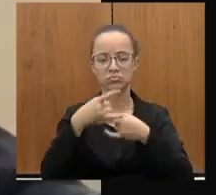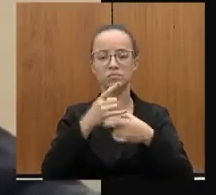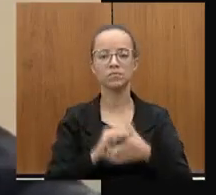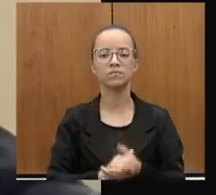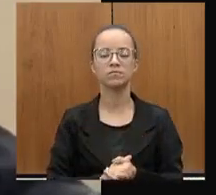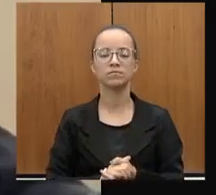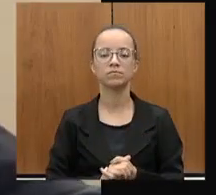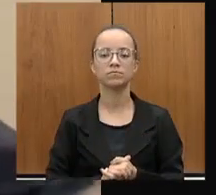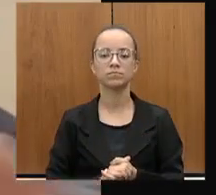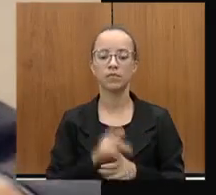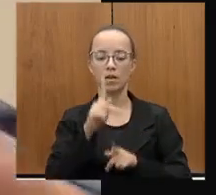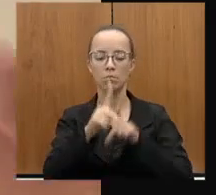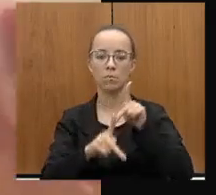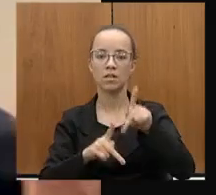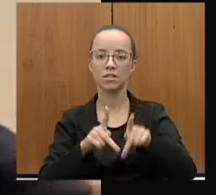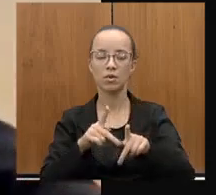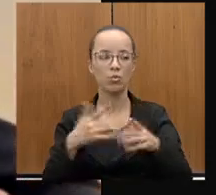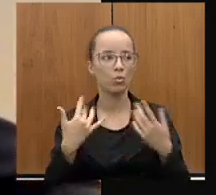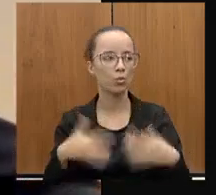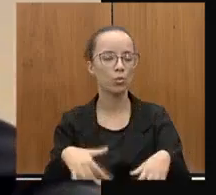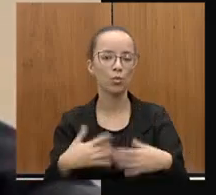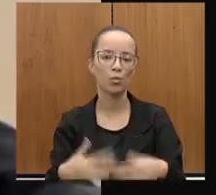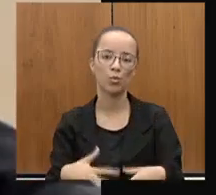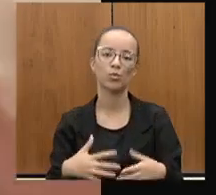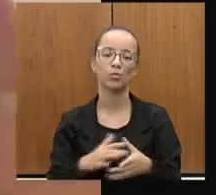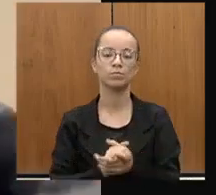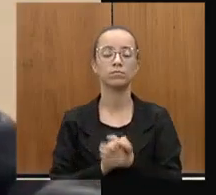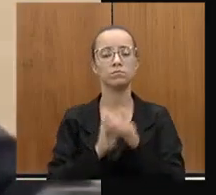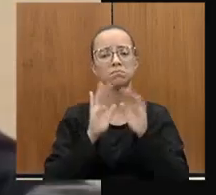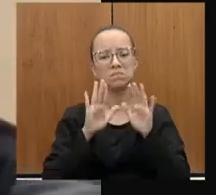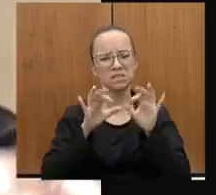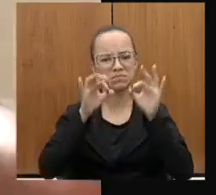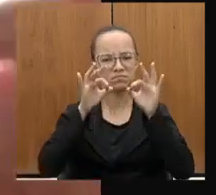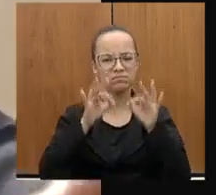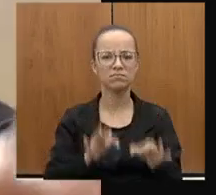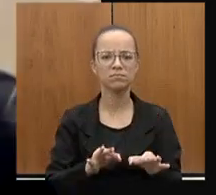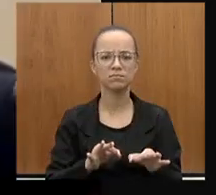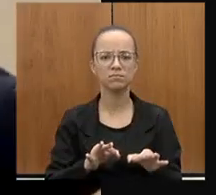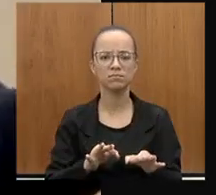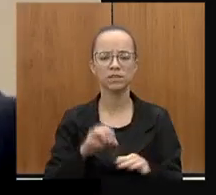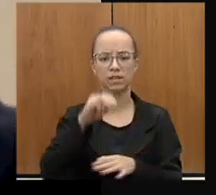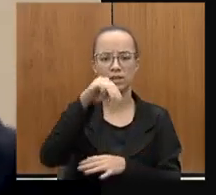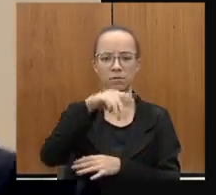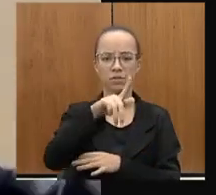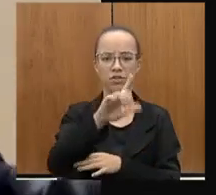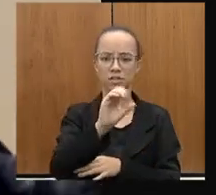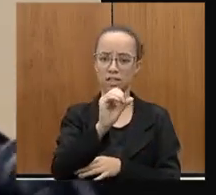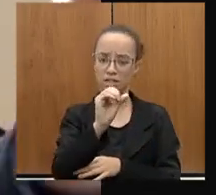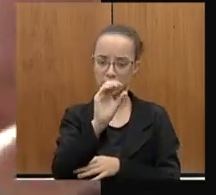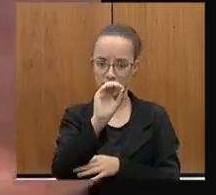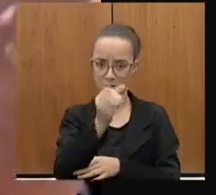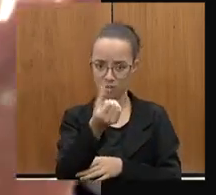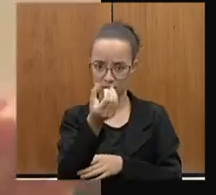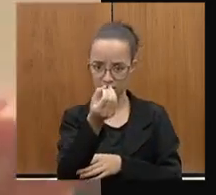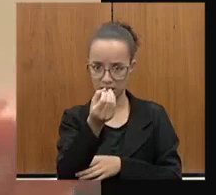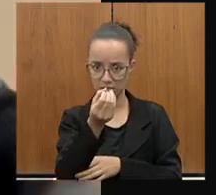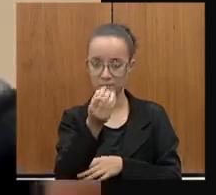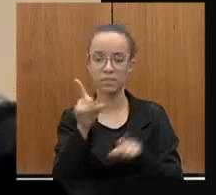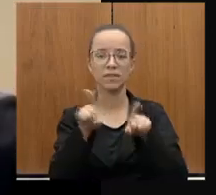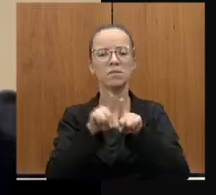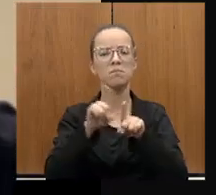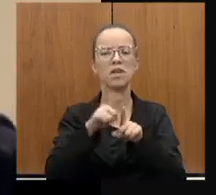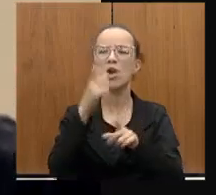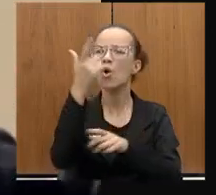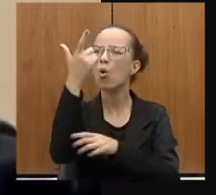A população vive um drama, mas eu tenho certeza que assim como a MG 060 e tantas